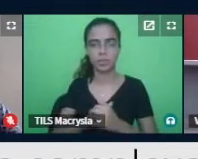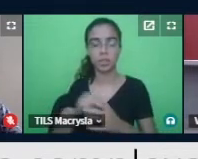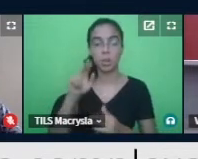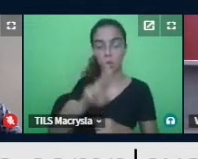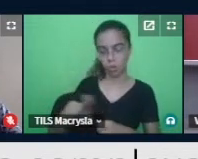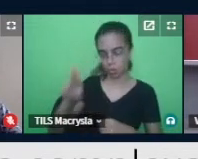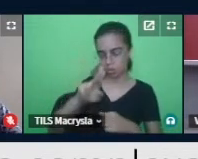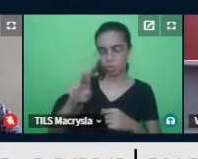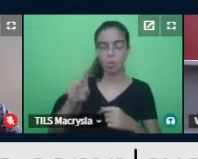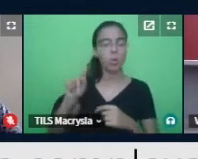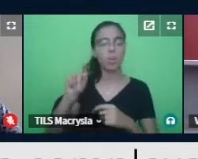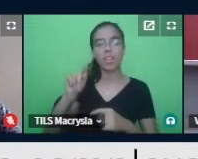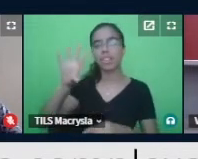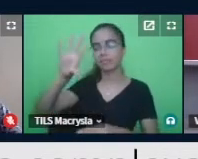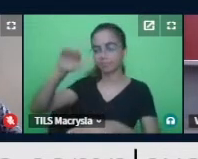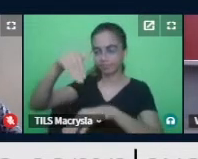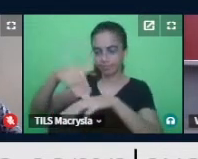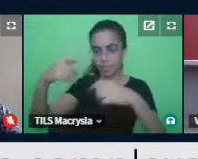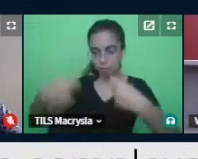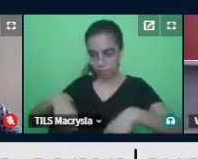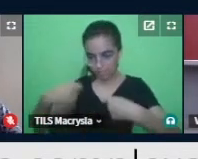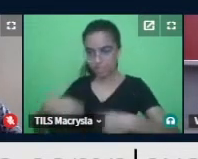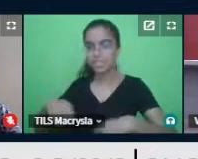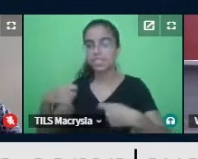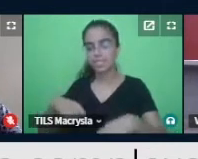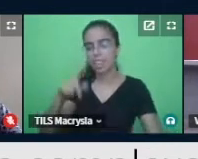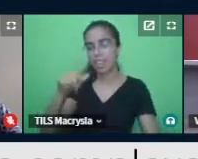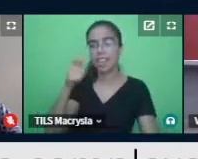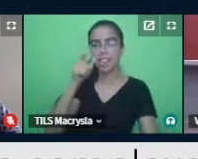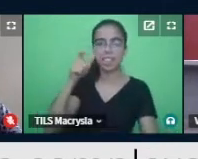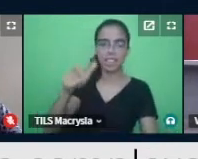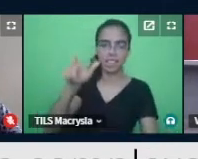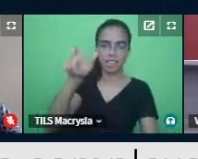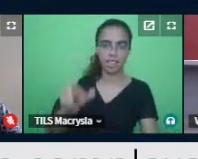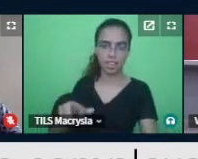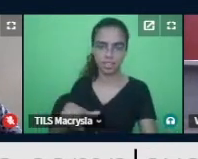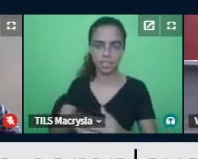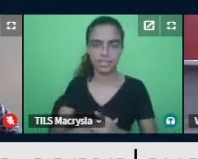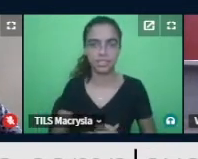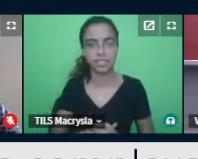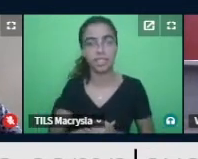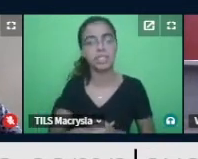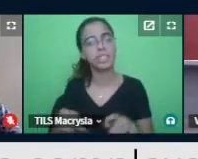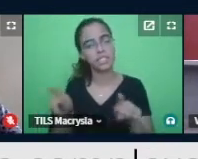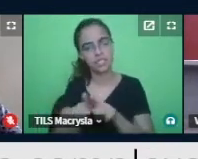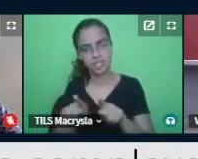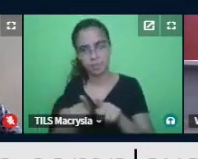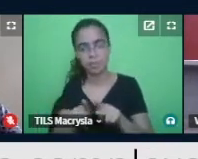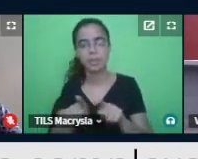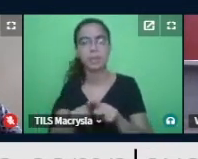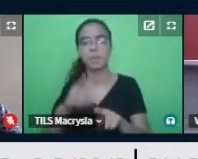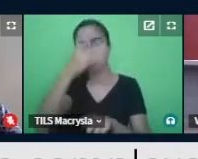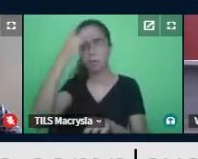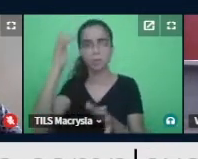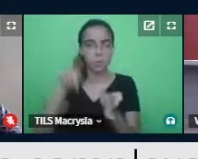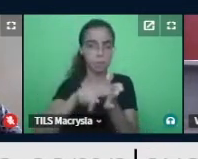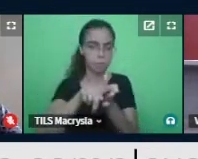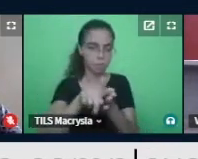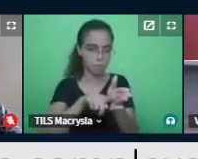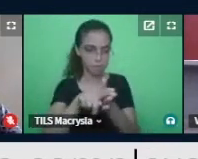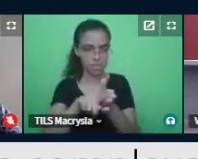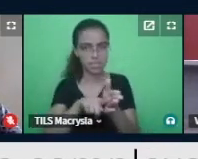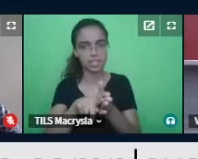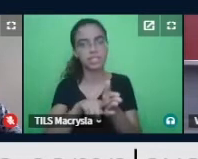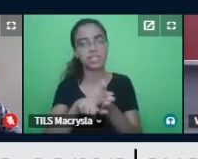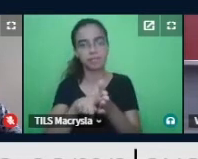são levadas em consideração, e também o pesquisador que se alinha à